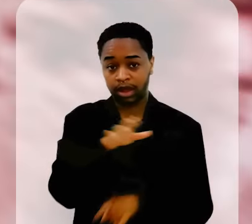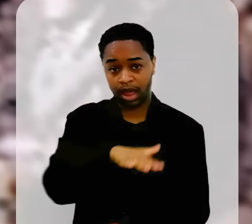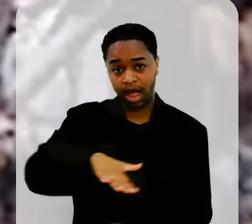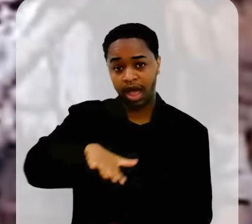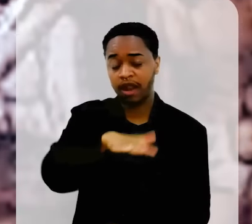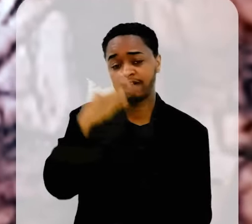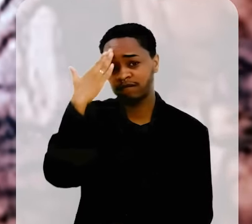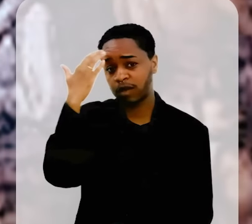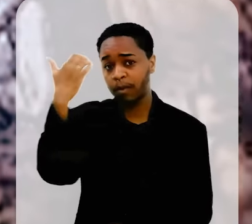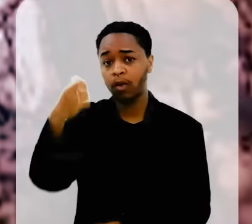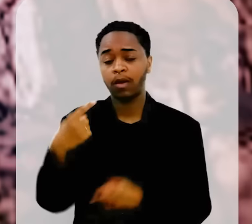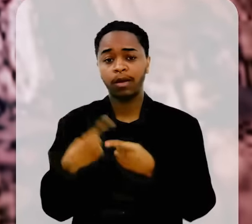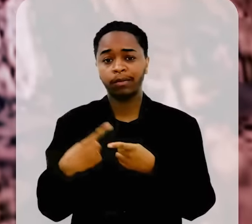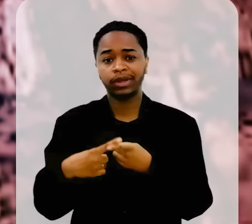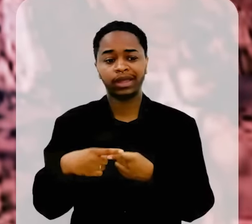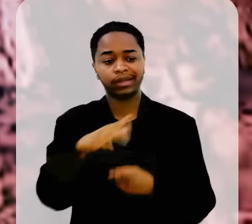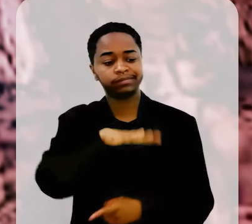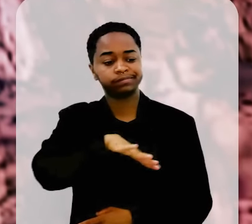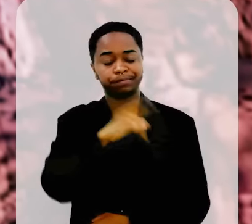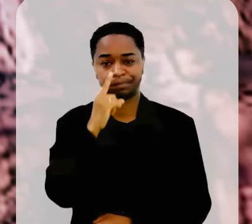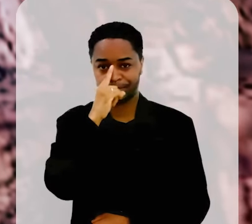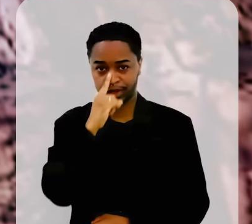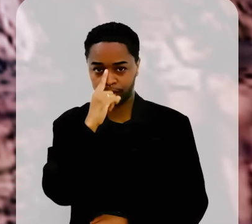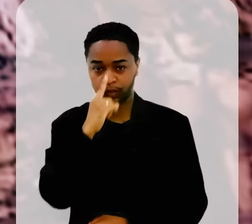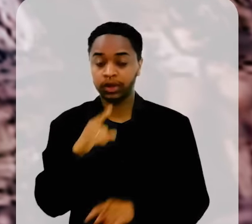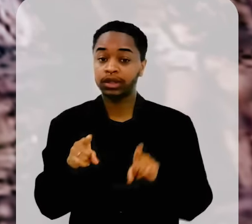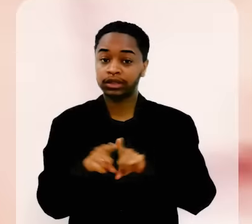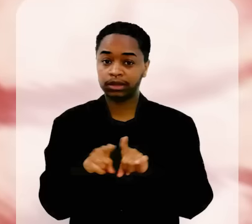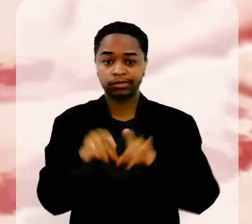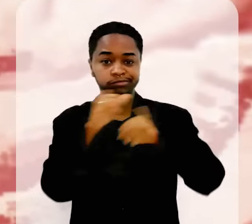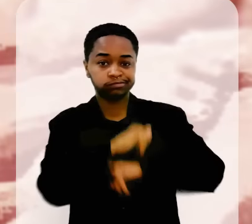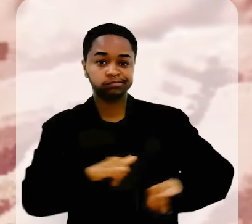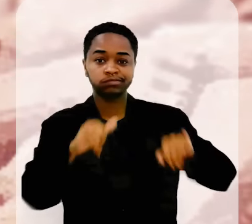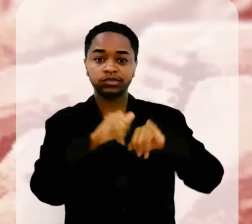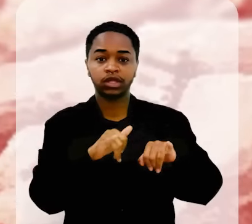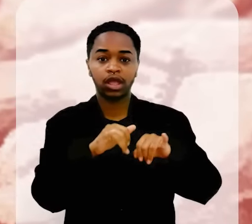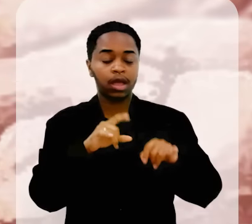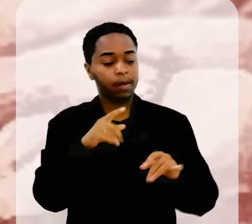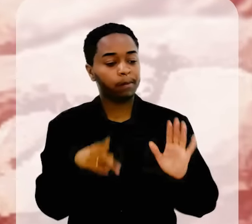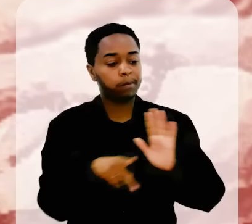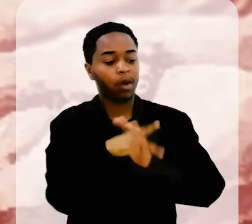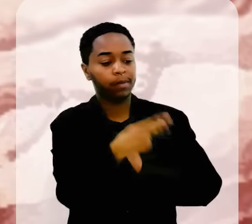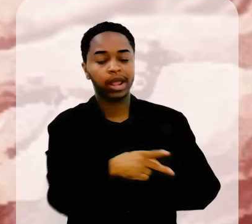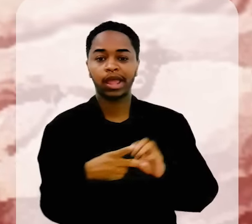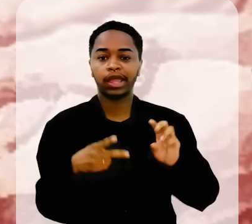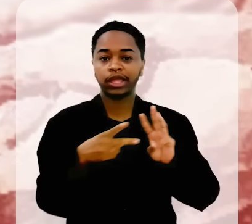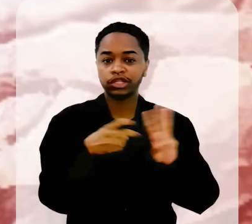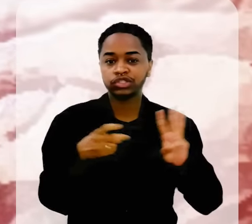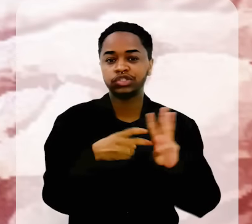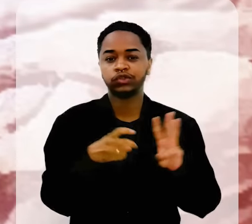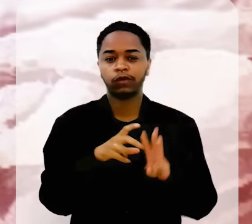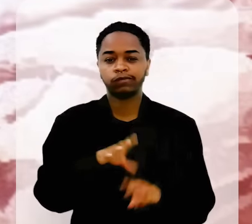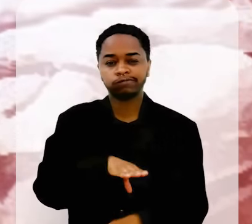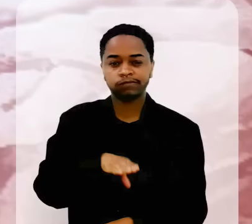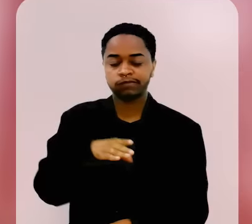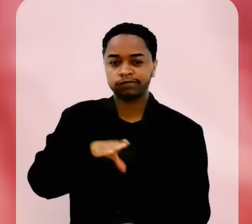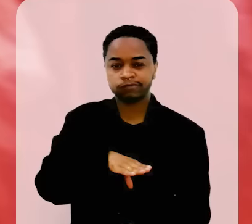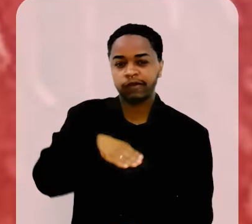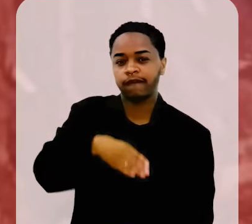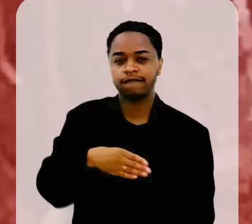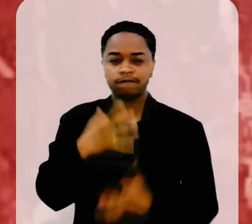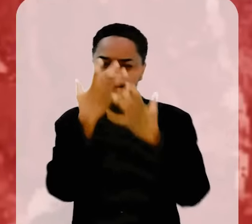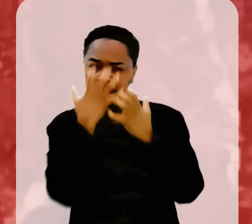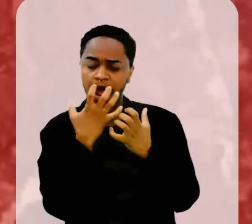A região era conhecida como os Sertões Perigosos, ou até os Sertões dos Índios Brabos. E tinha